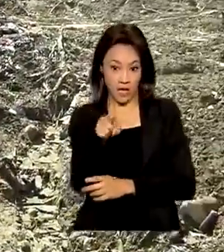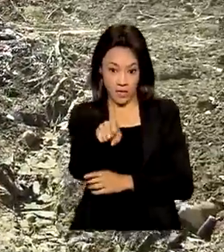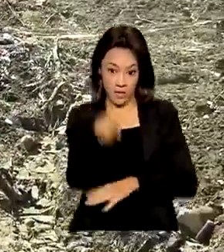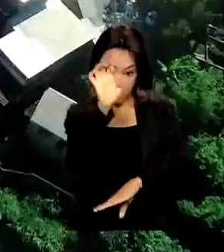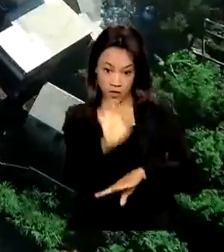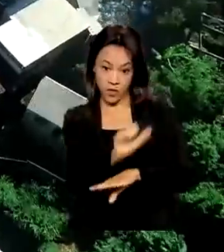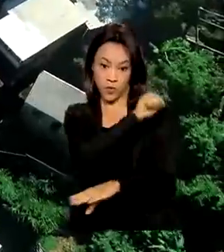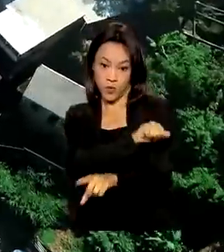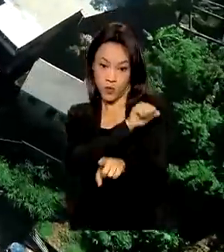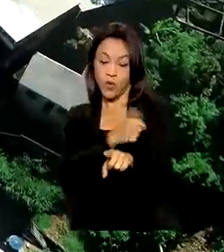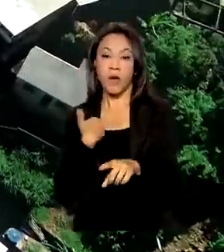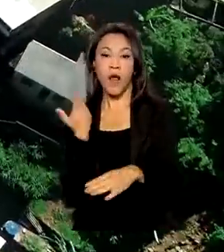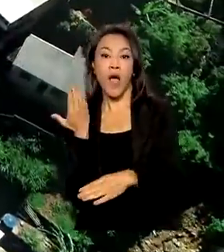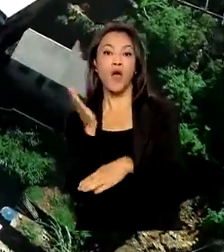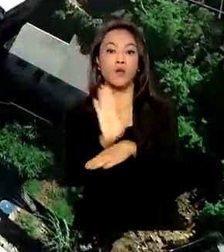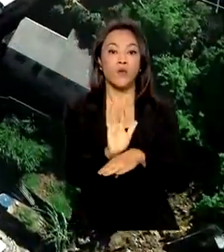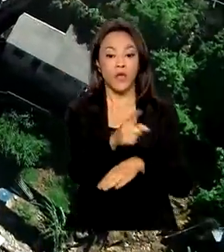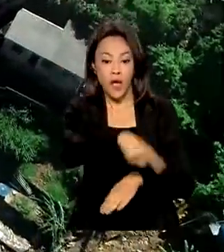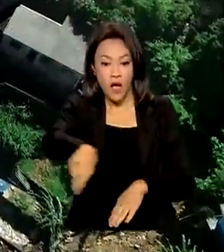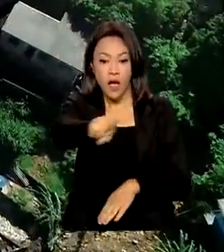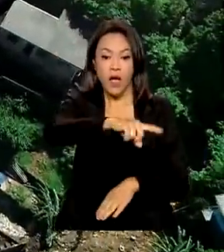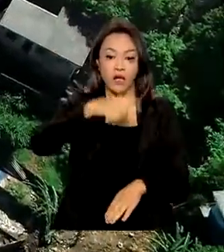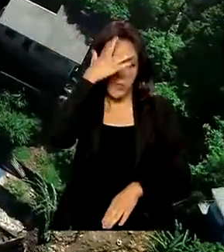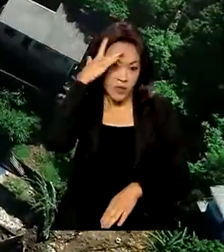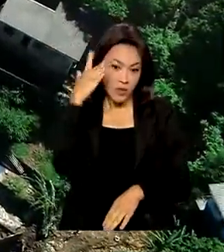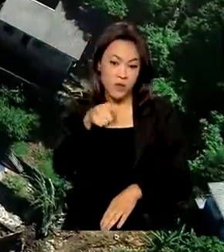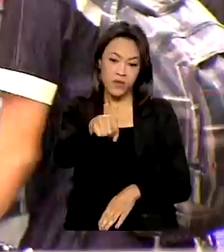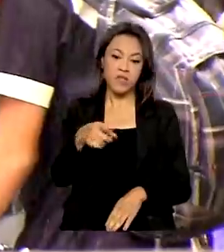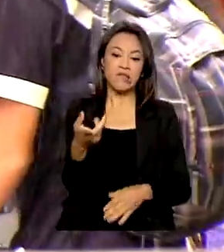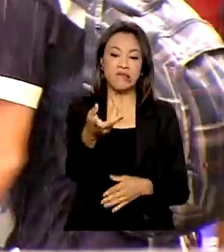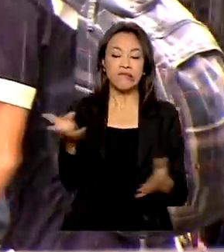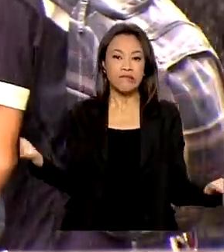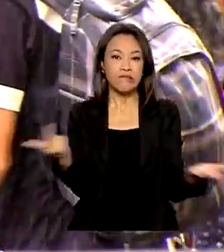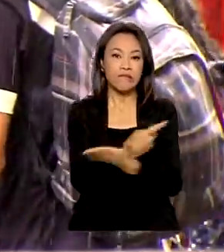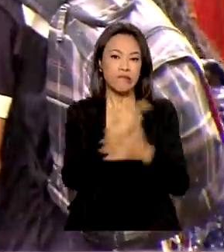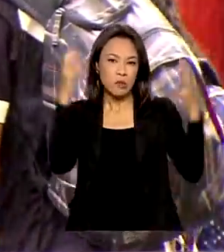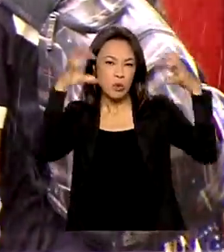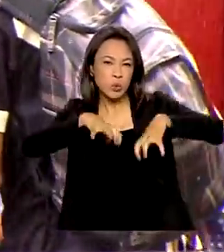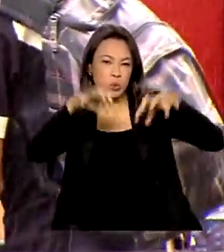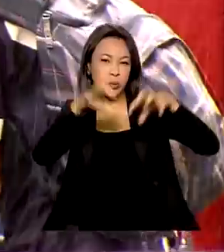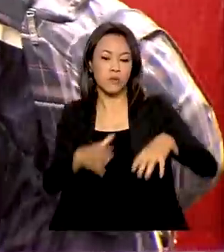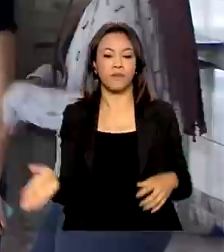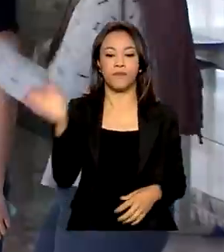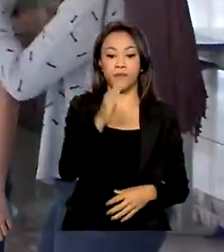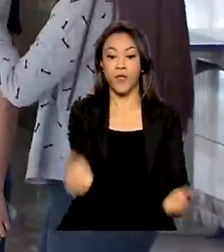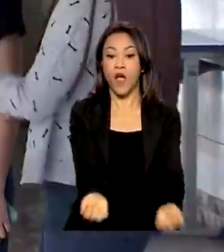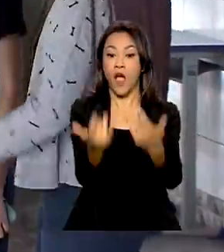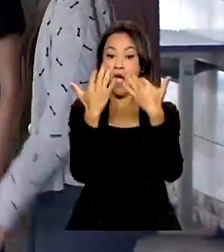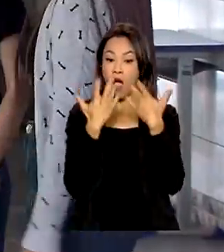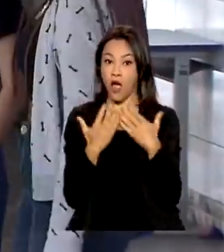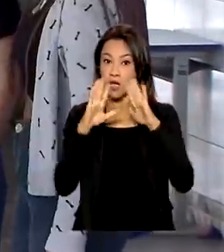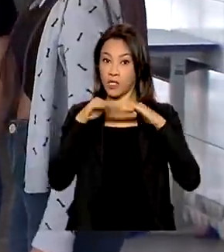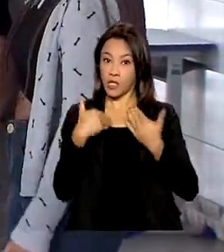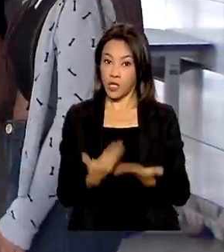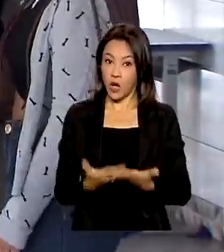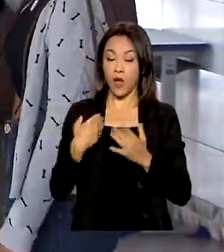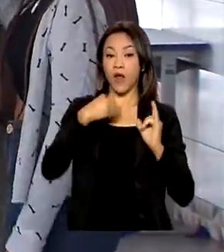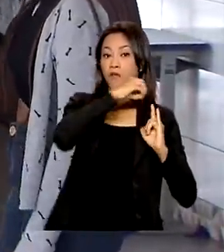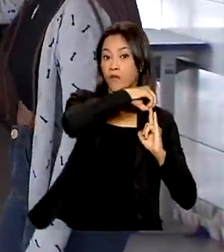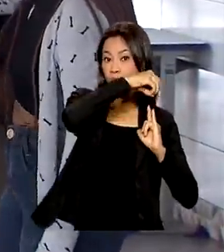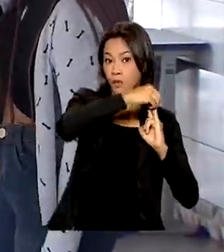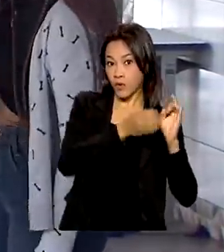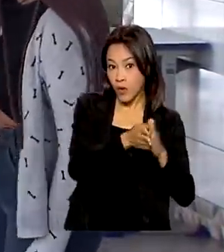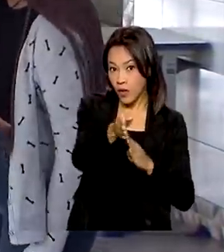equipes para ajudar as vítimas do temporal que atingiu a cidade. Volta às aulas! Fiocruz orienta para o retorno